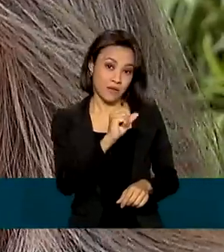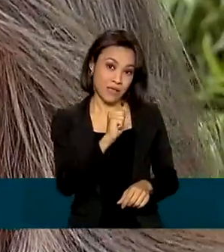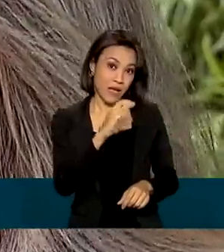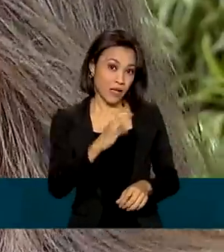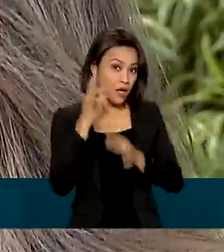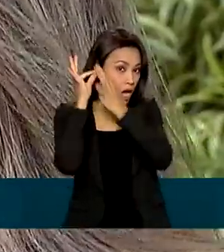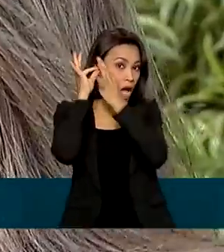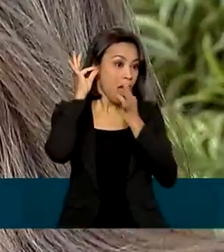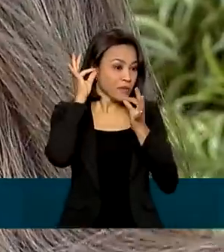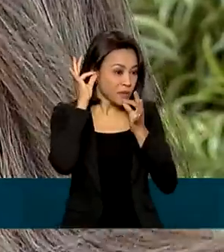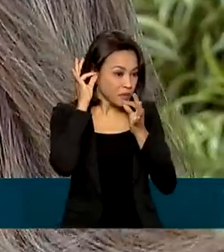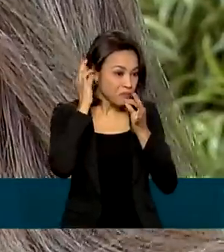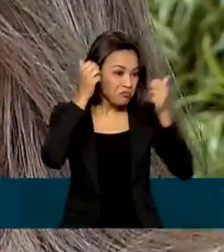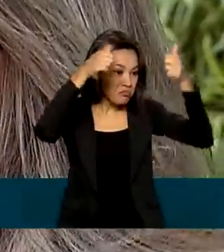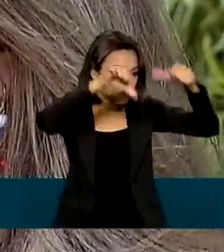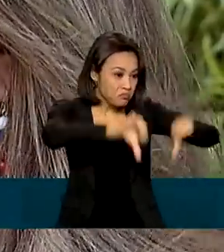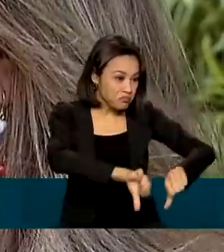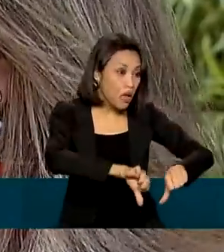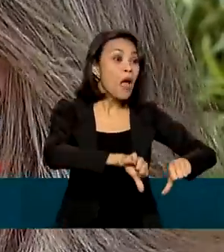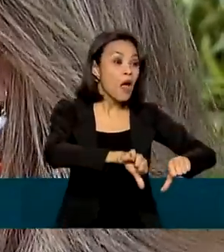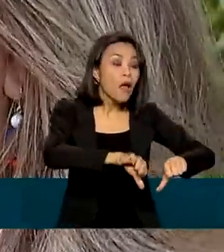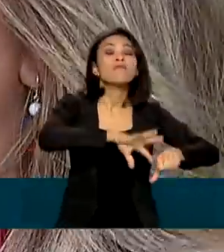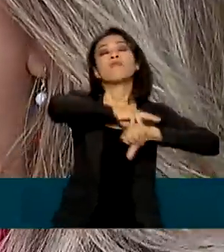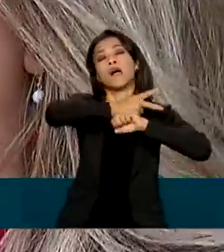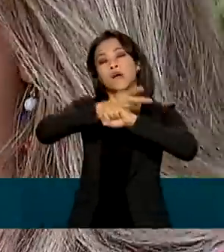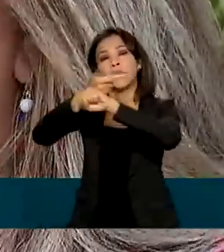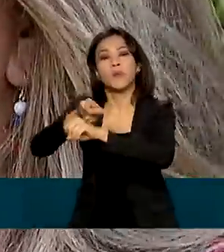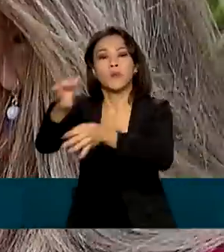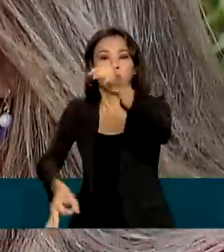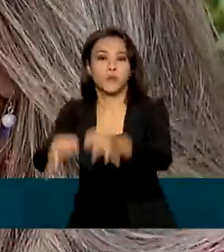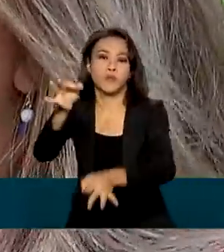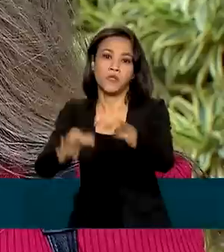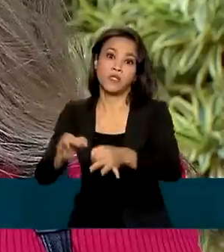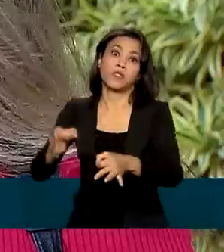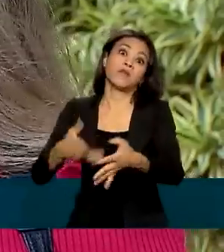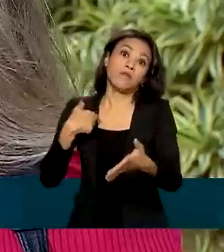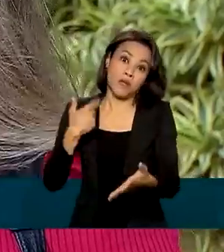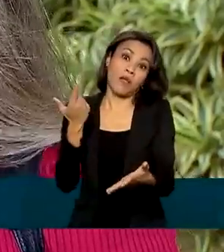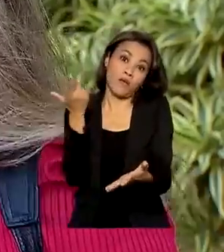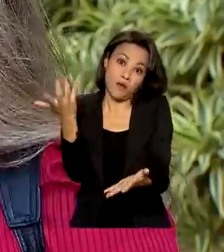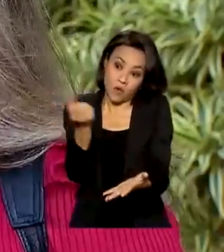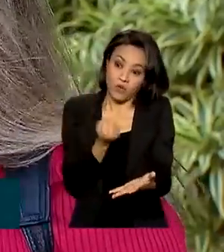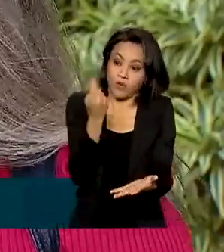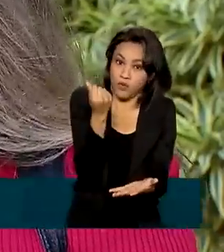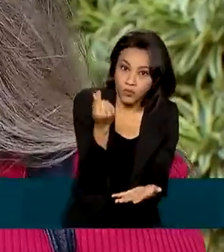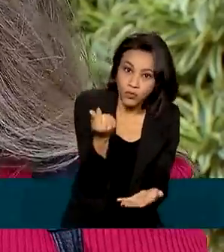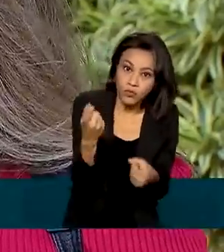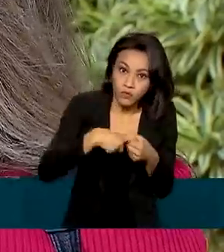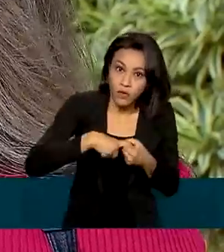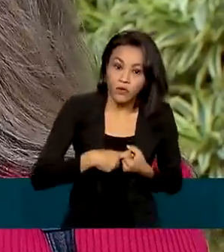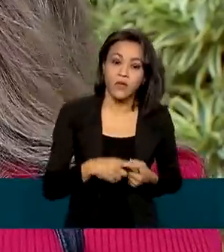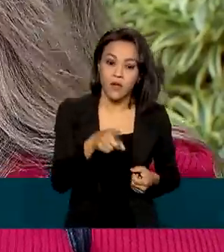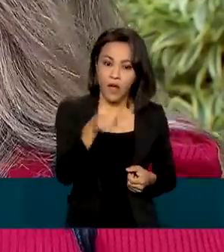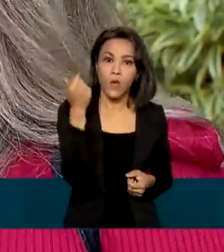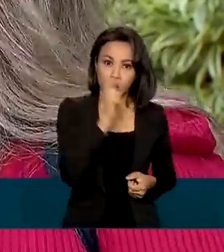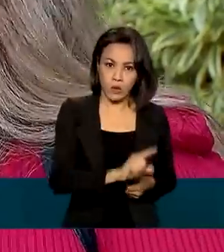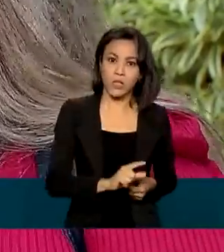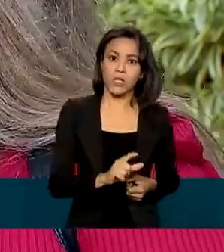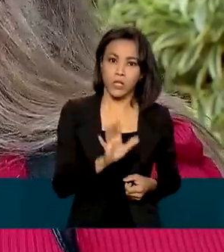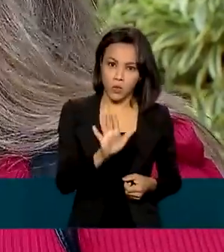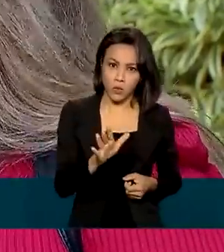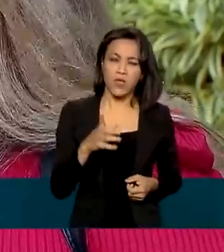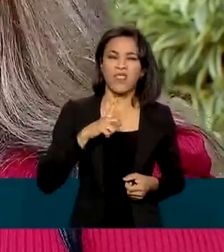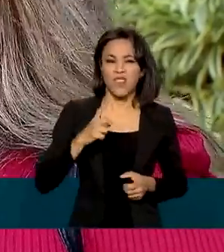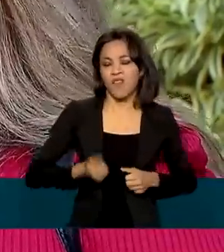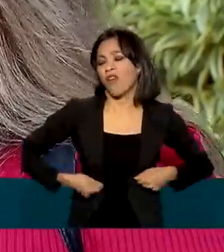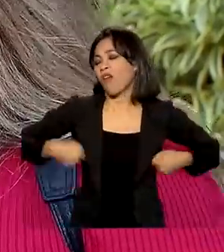sucesso, teve que entrar na justiça para recuperar o prejuízo. Ganhei, só que numa conciliação. Só que houve